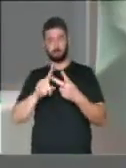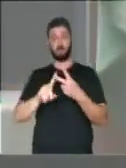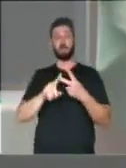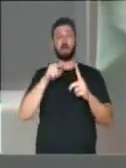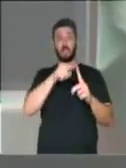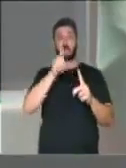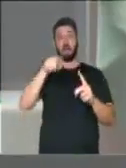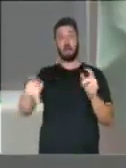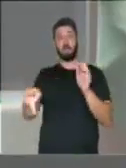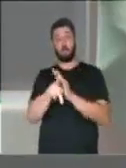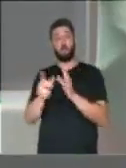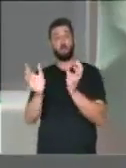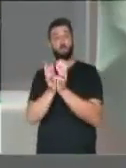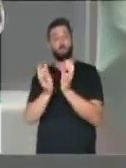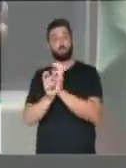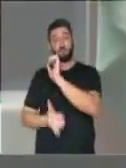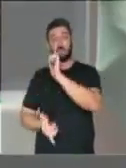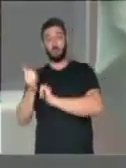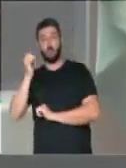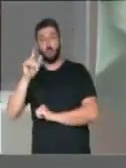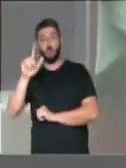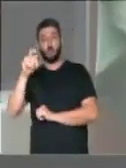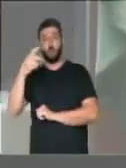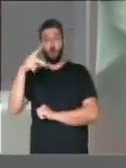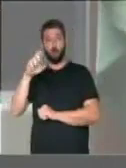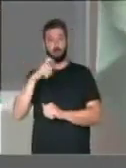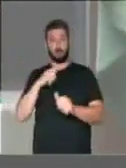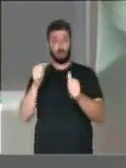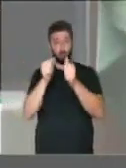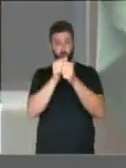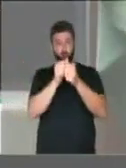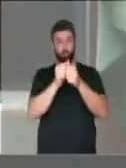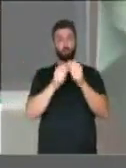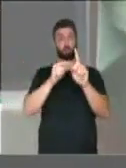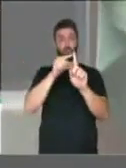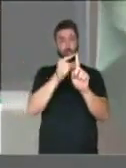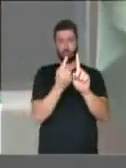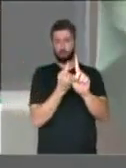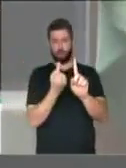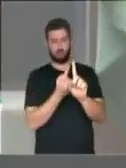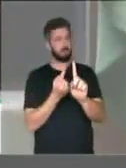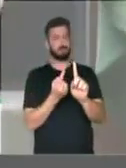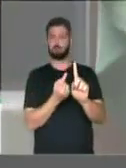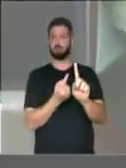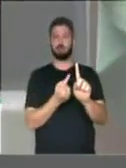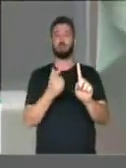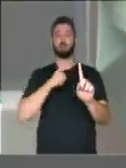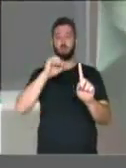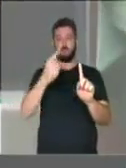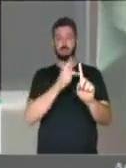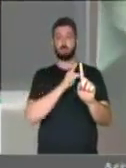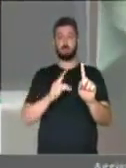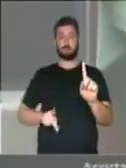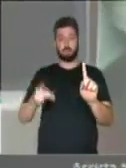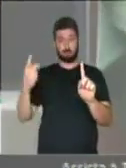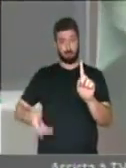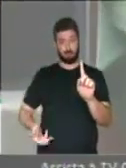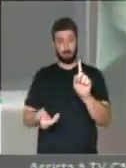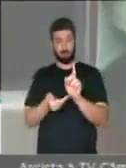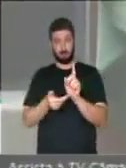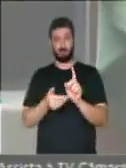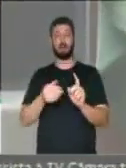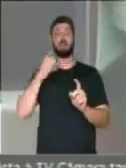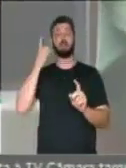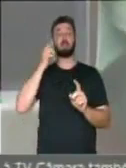parte de um golpe, e que ele tem junto a ele, o ex-presidente desta casa,